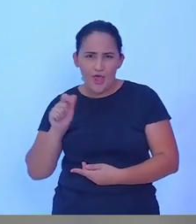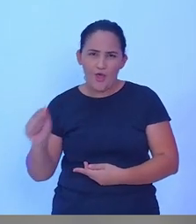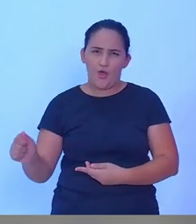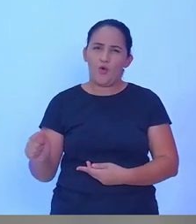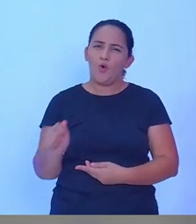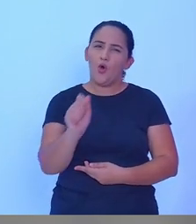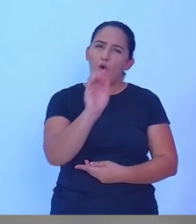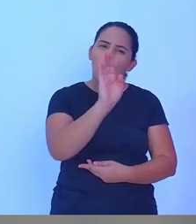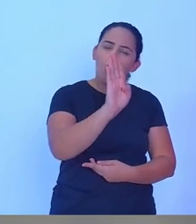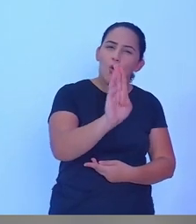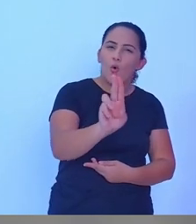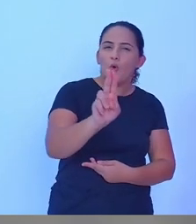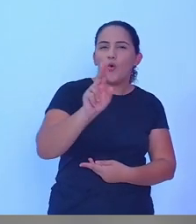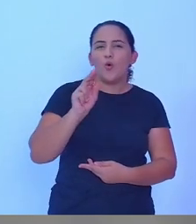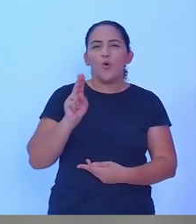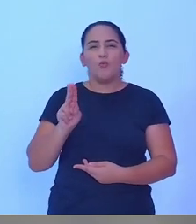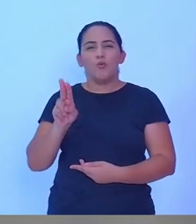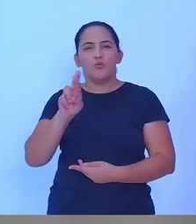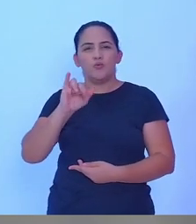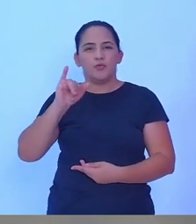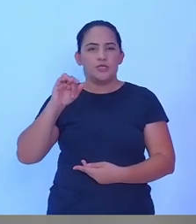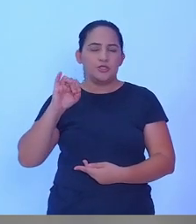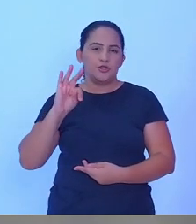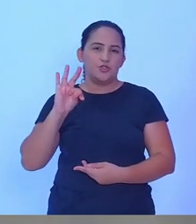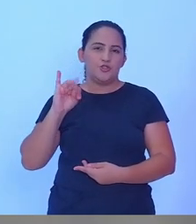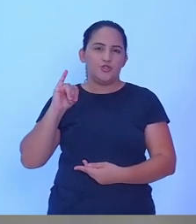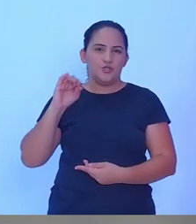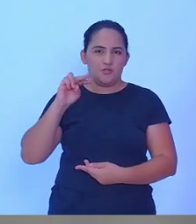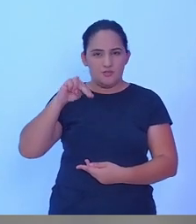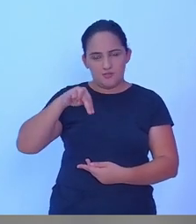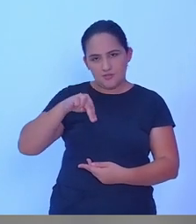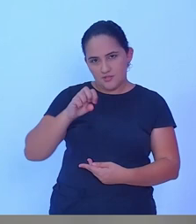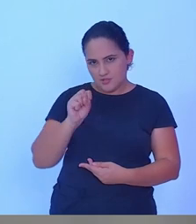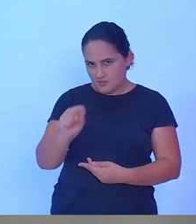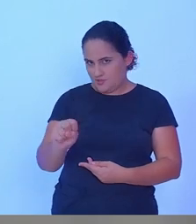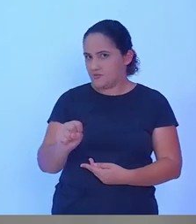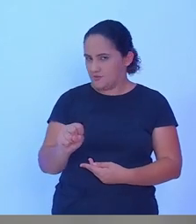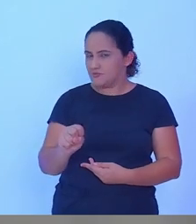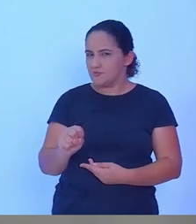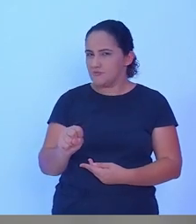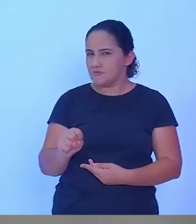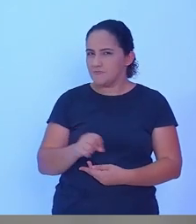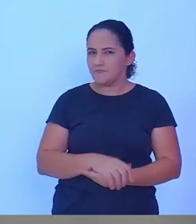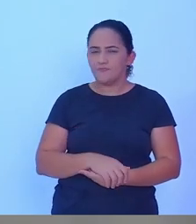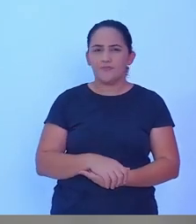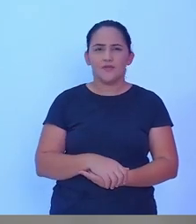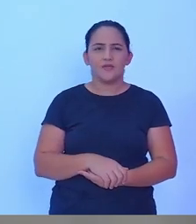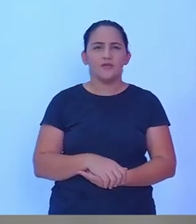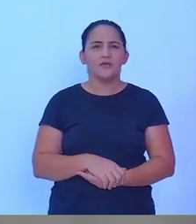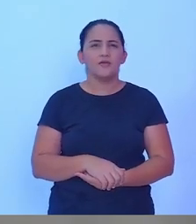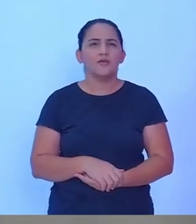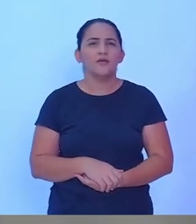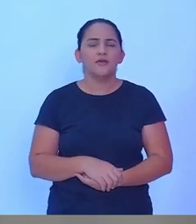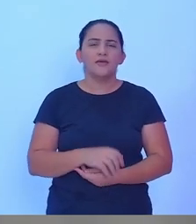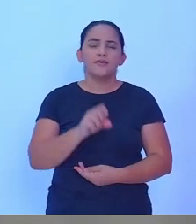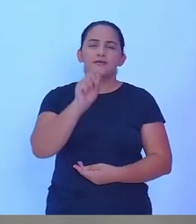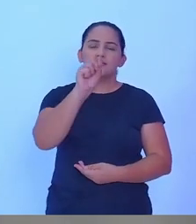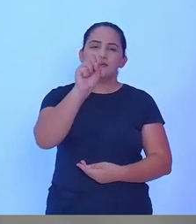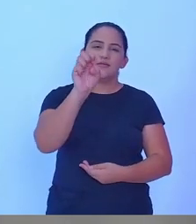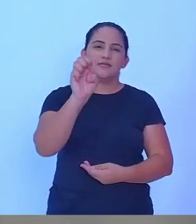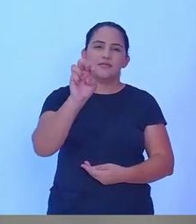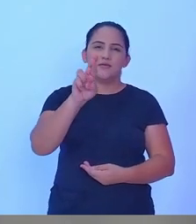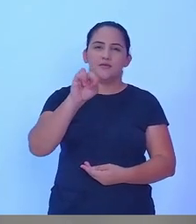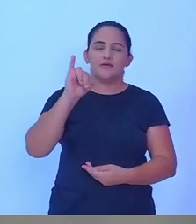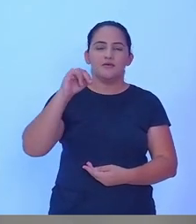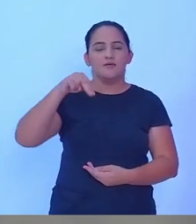buritisnoticias.com.br, cerejeirasnoticias.com.br, seringueirasnoticias